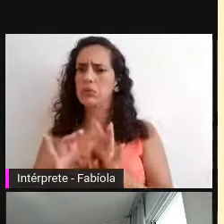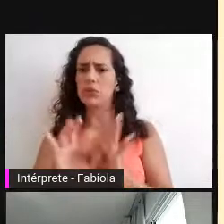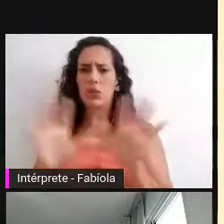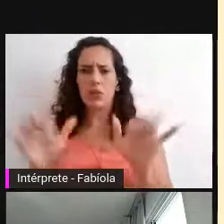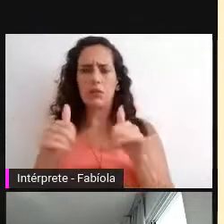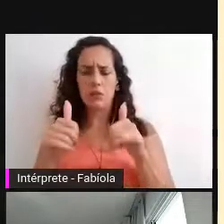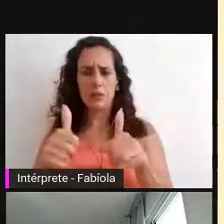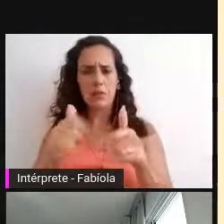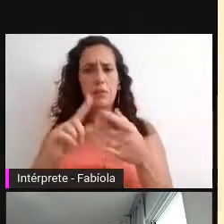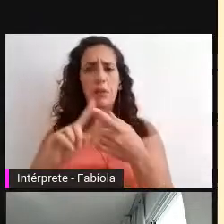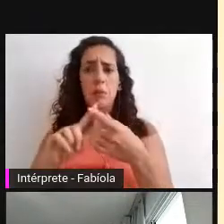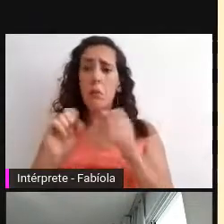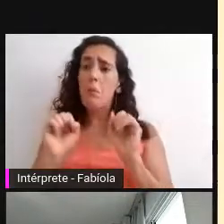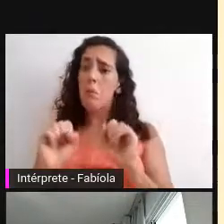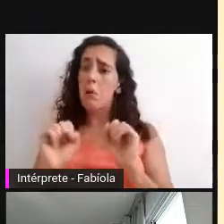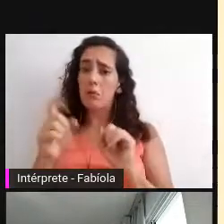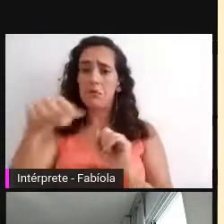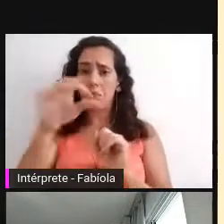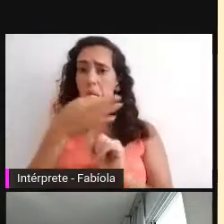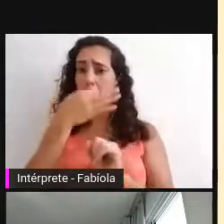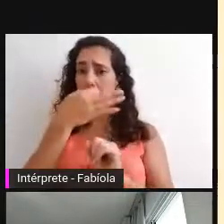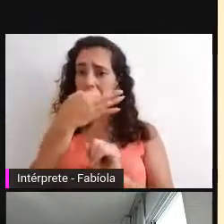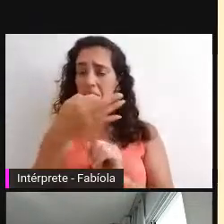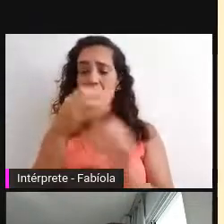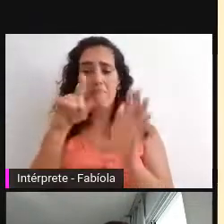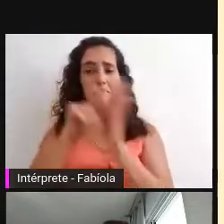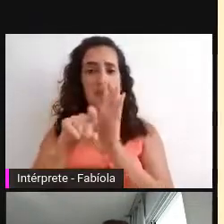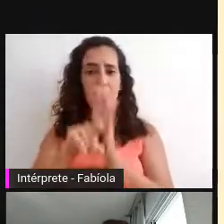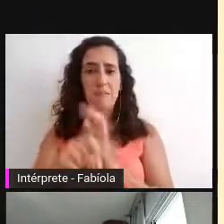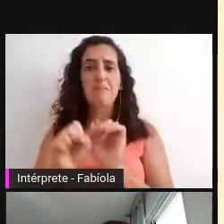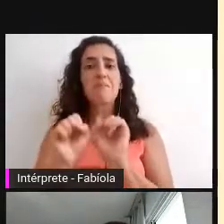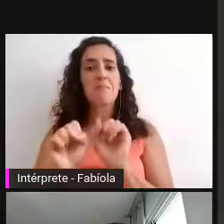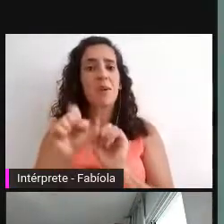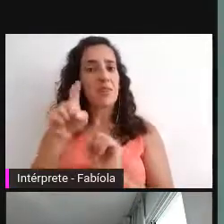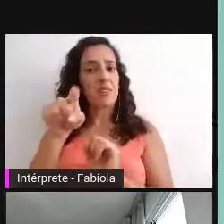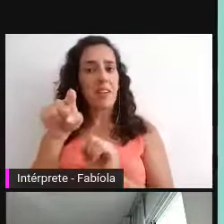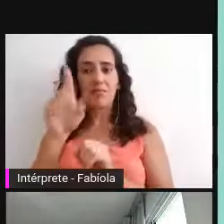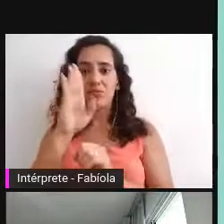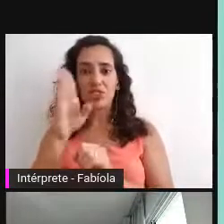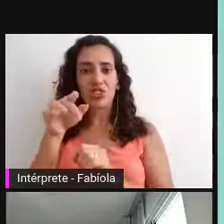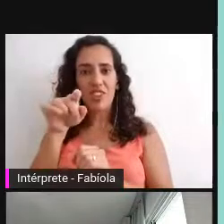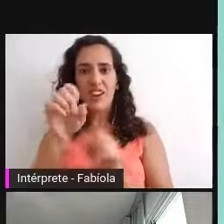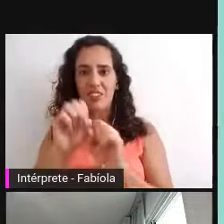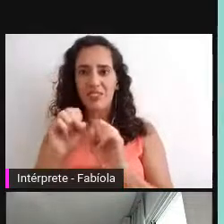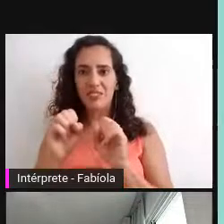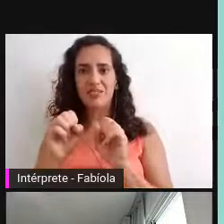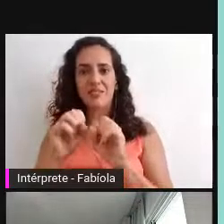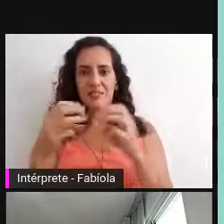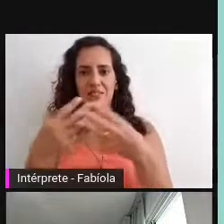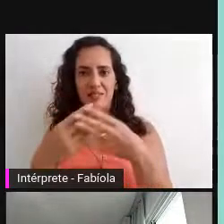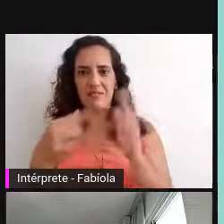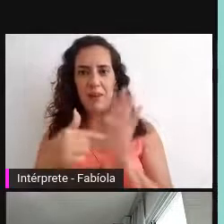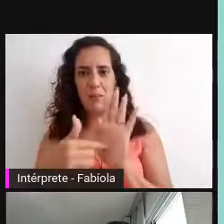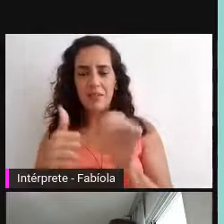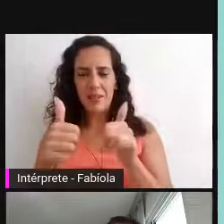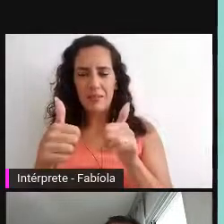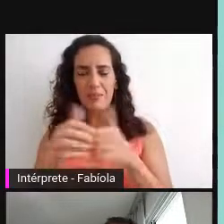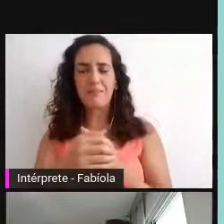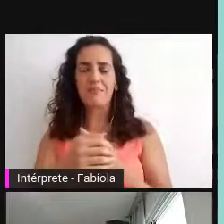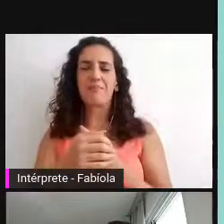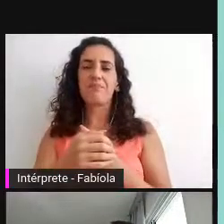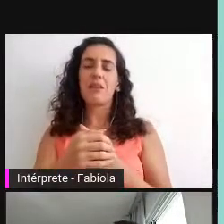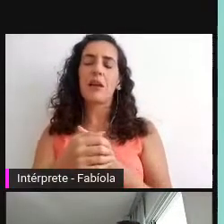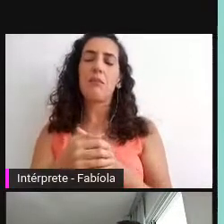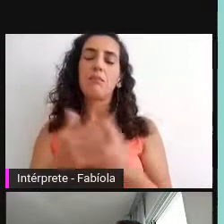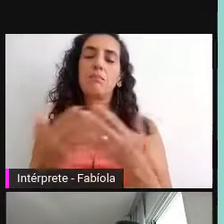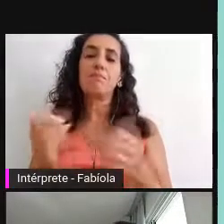comentar. Ela aceita comentários, perguntas, diretamente na apresentação. Então, fiquem à vontade. Primeira